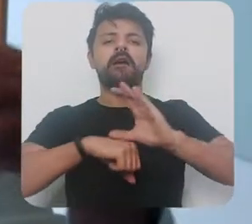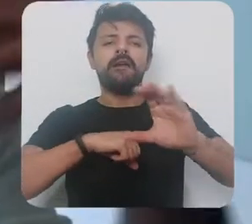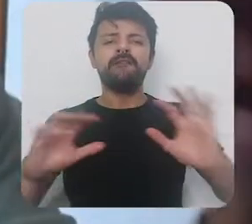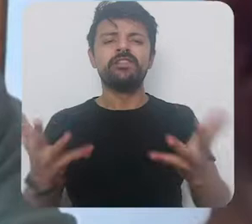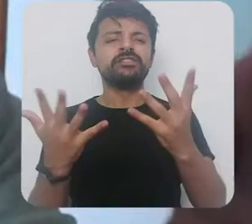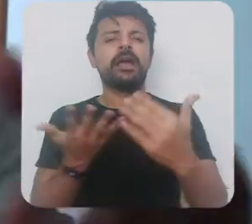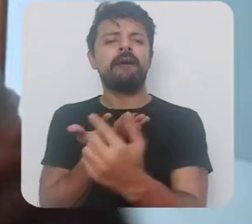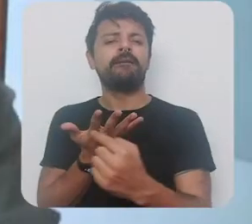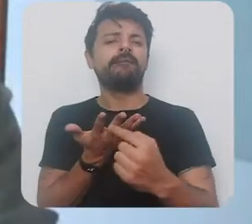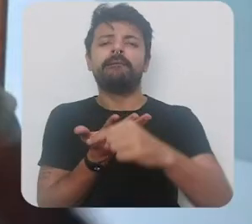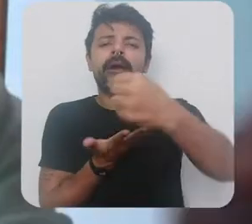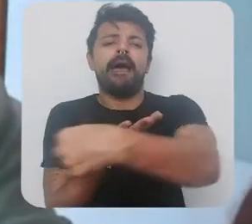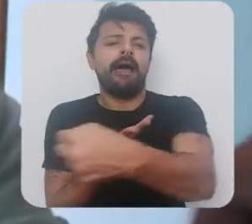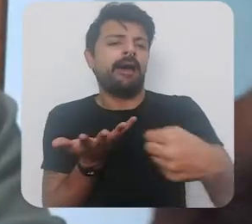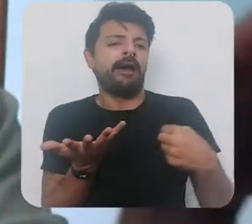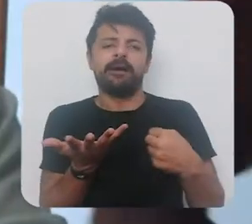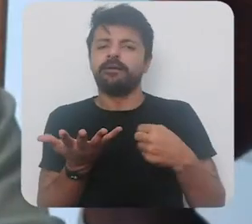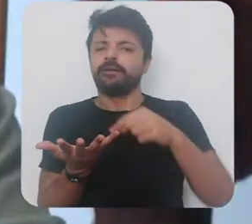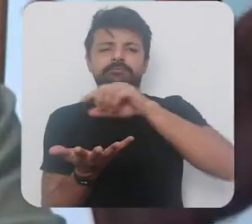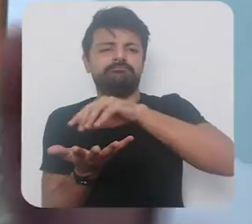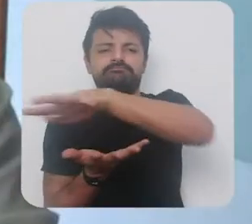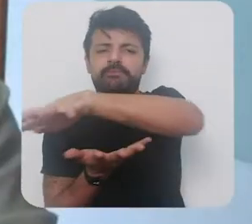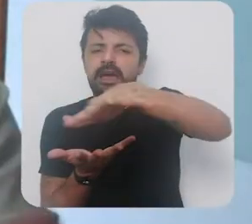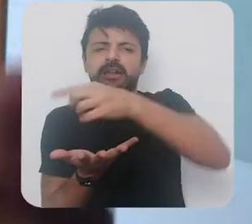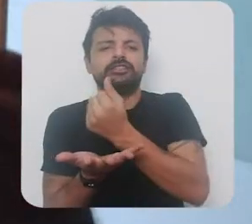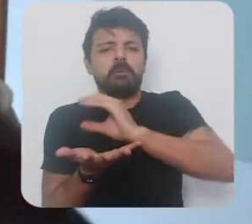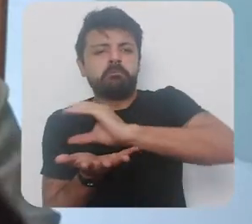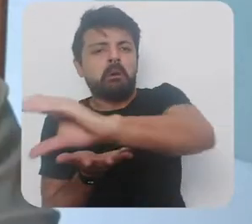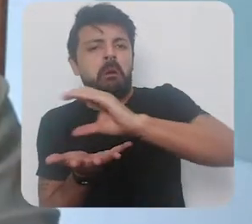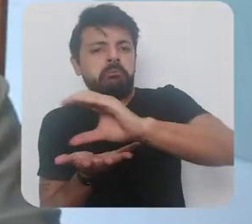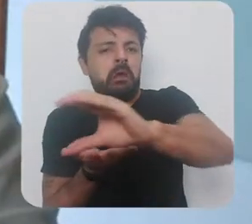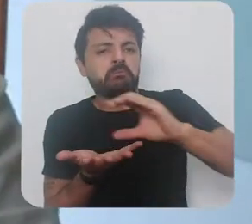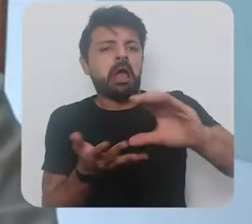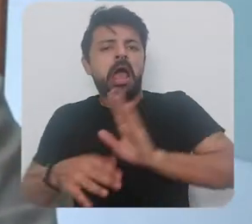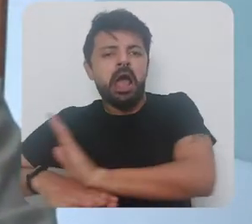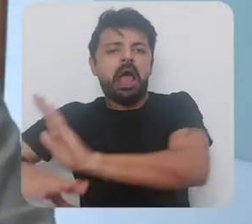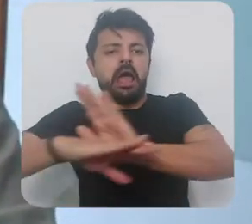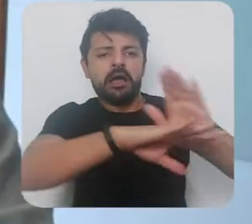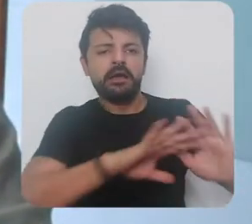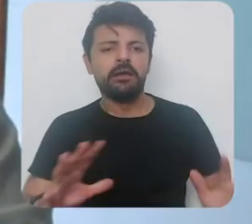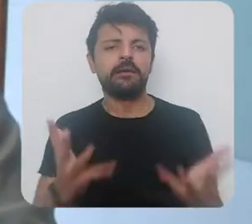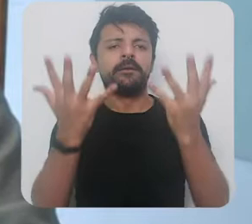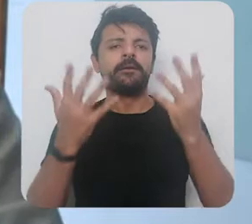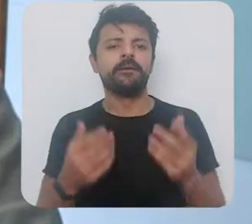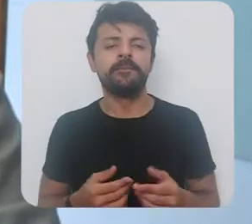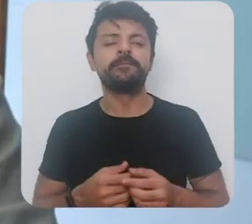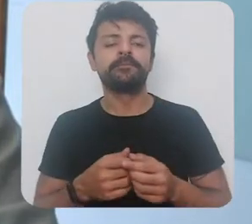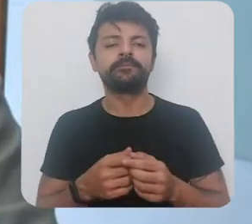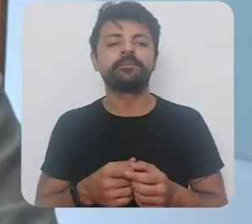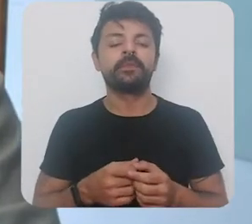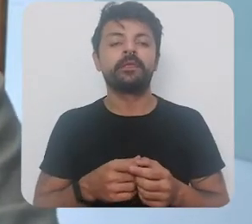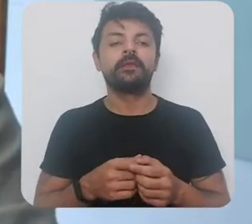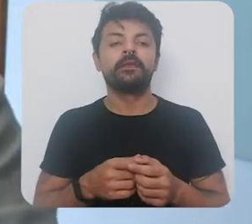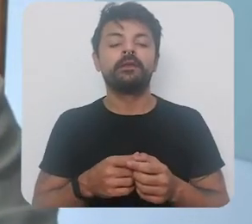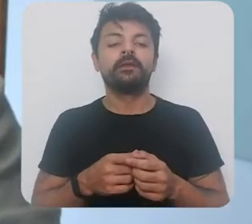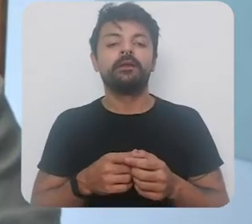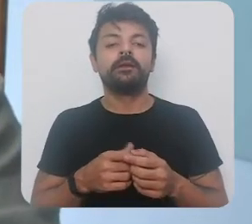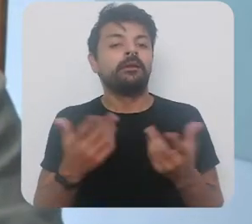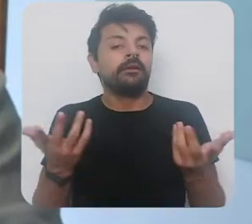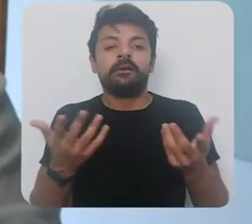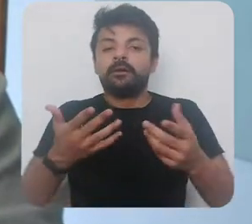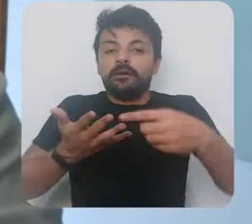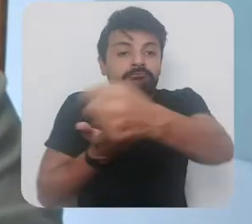e gastos em N frames citou ali a a empresa do TNC